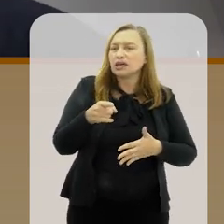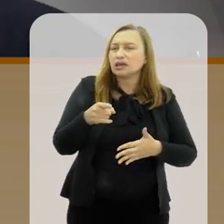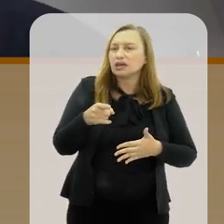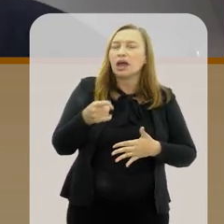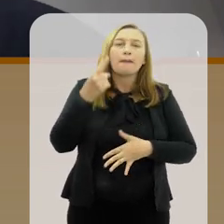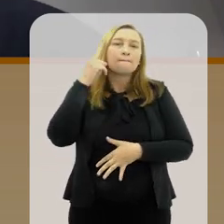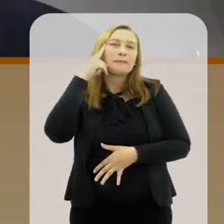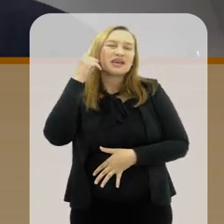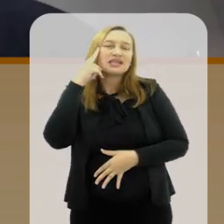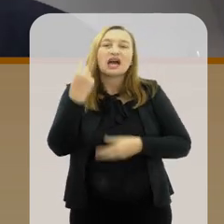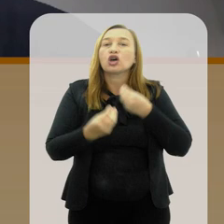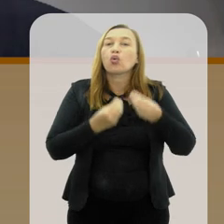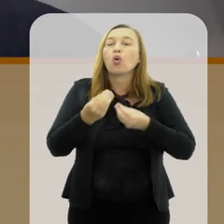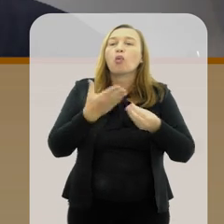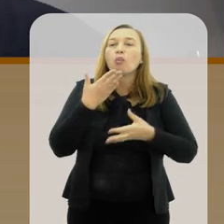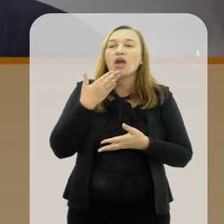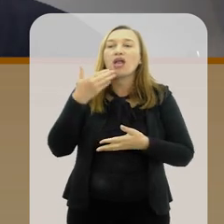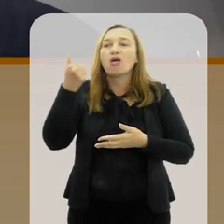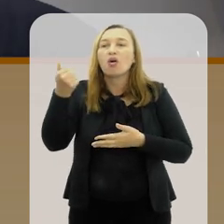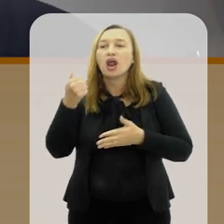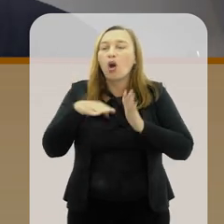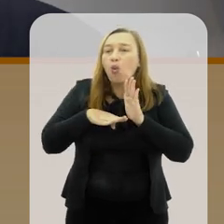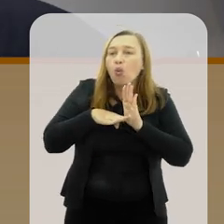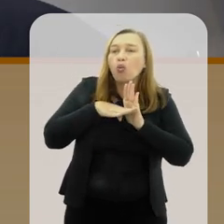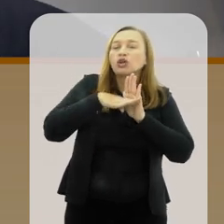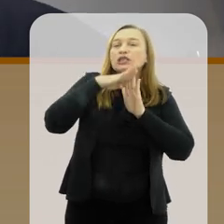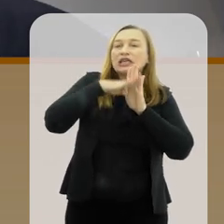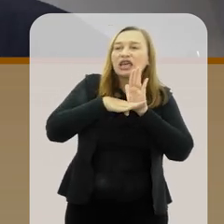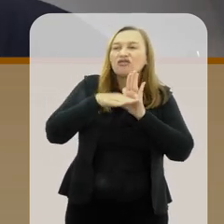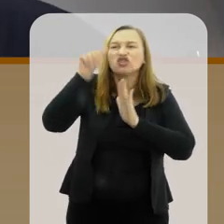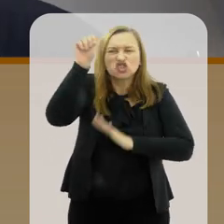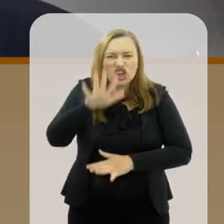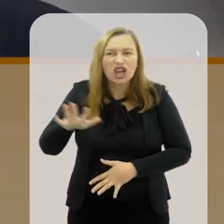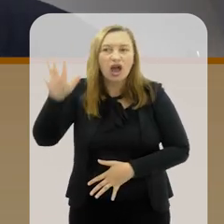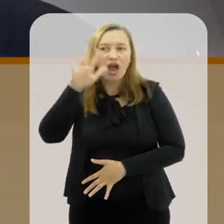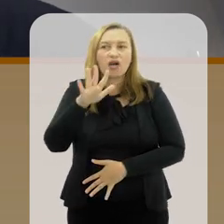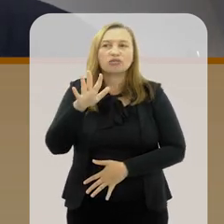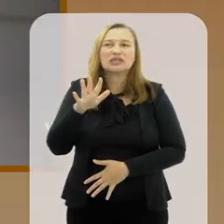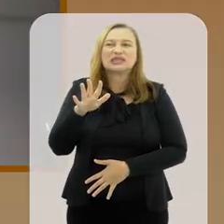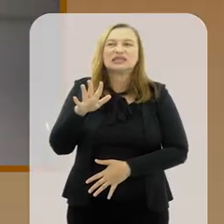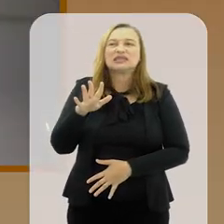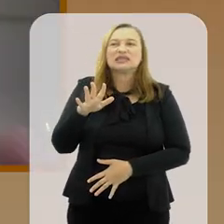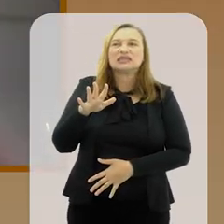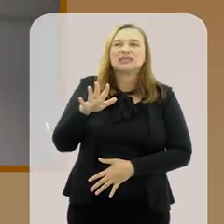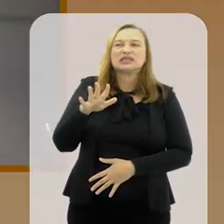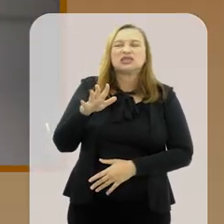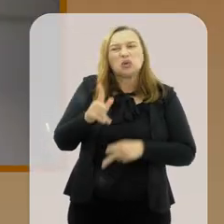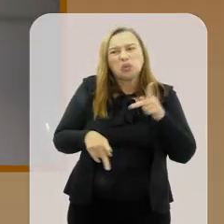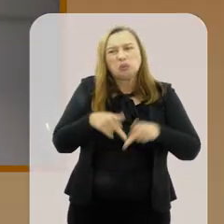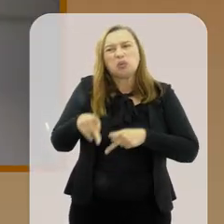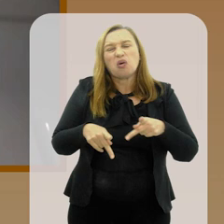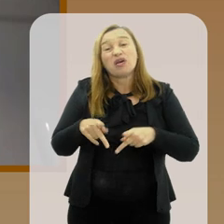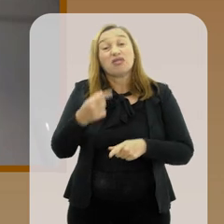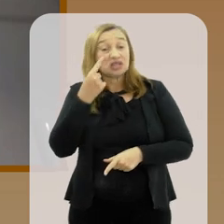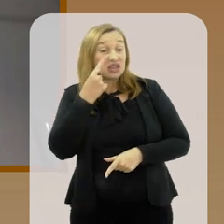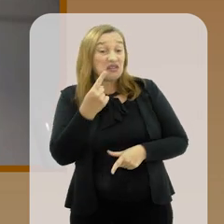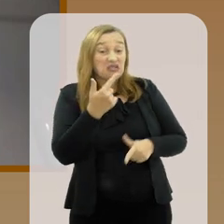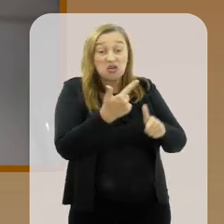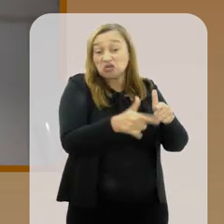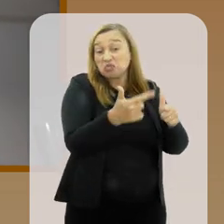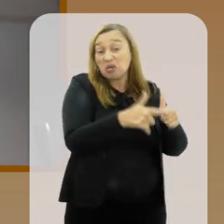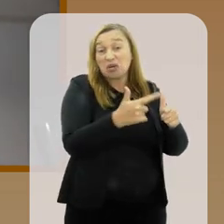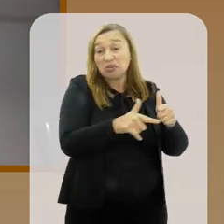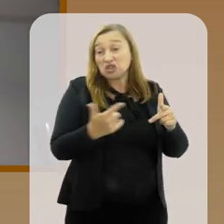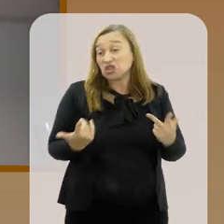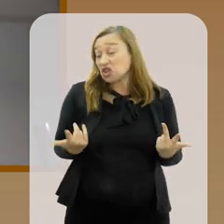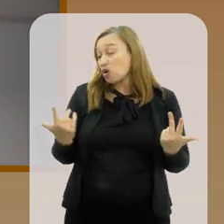Agora, pra você chegar... Se você pensar em como você melhorar o nível geral, realmente uniforme da população, aí você entra em